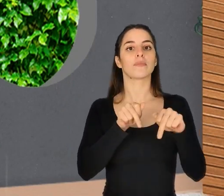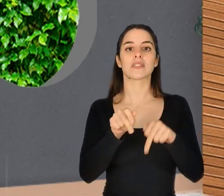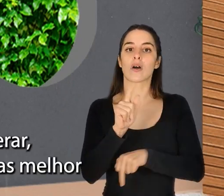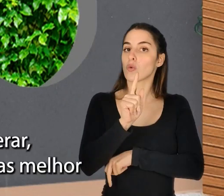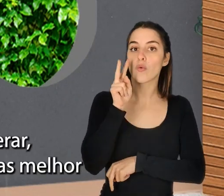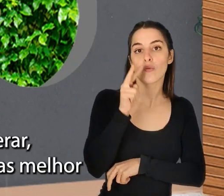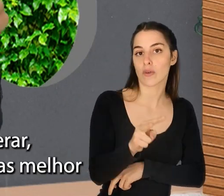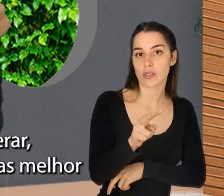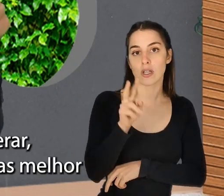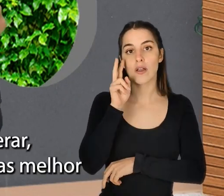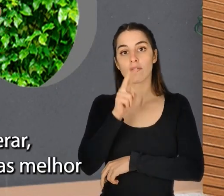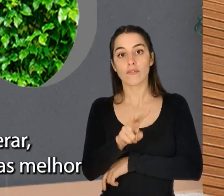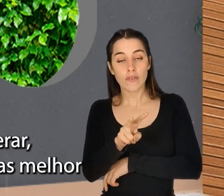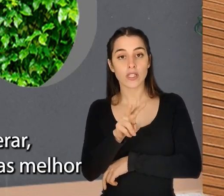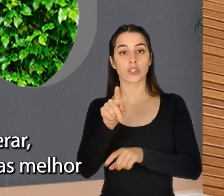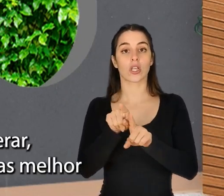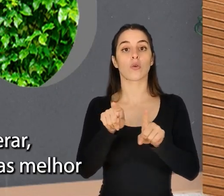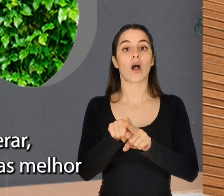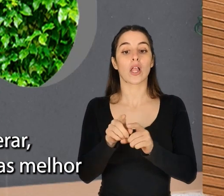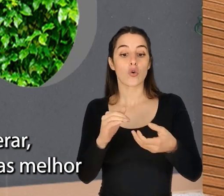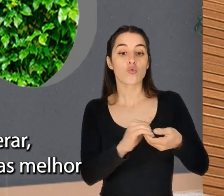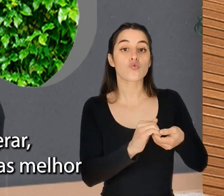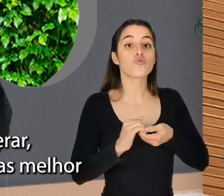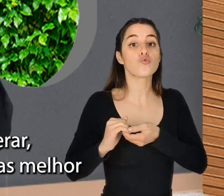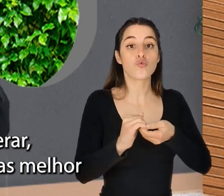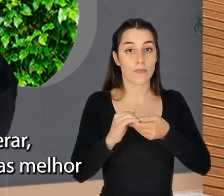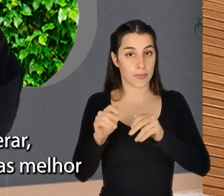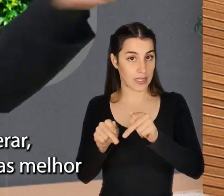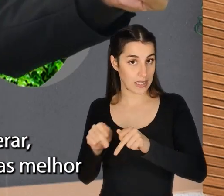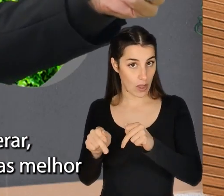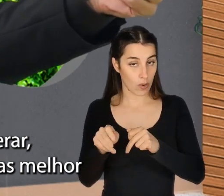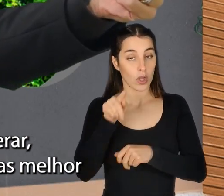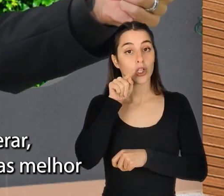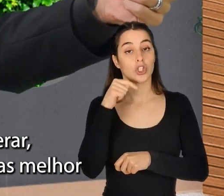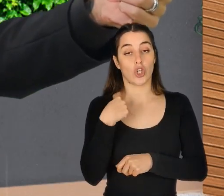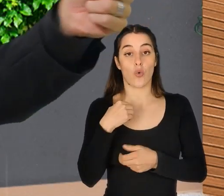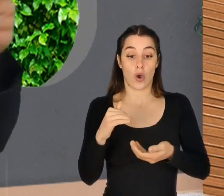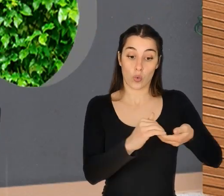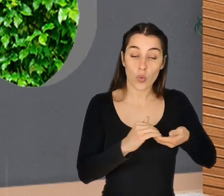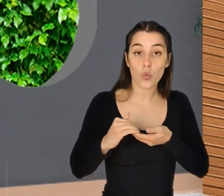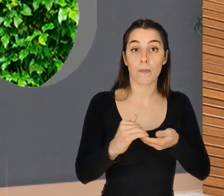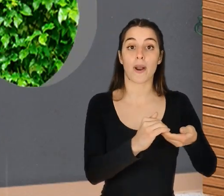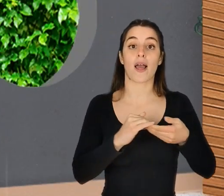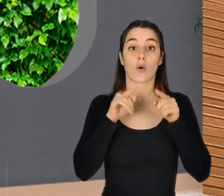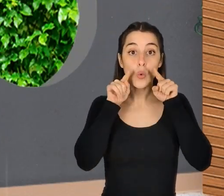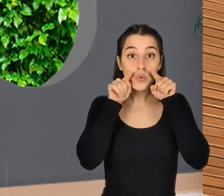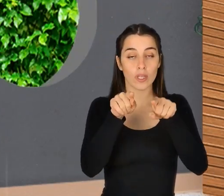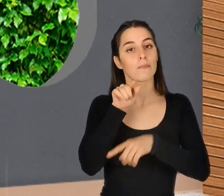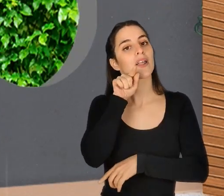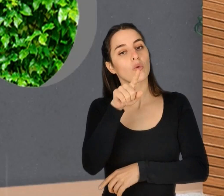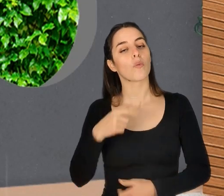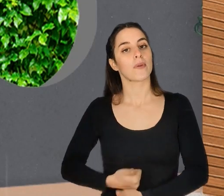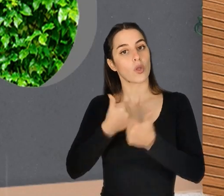a competição, mas olhas para a competição de cooperar. Ou seja, eu estou a cooperar para que tu sejas melhor, e, ao mesmo tempo, eu, ao querer